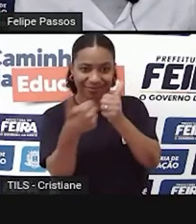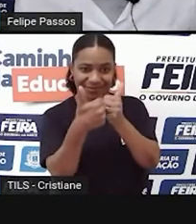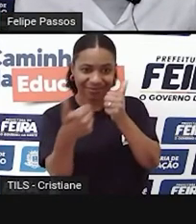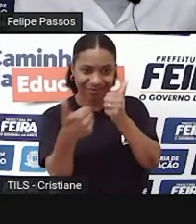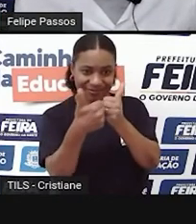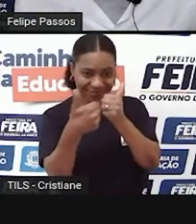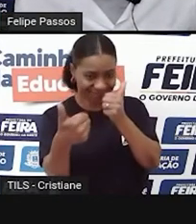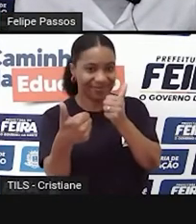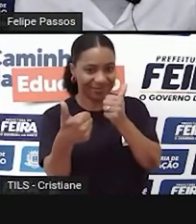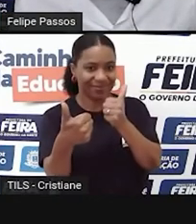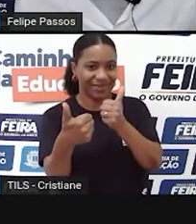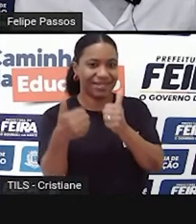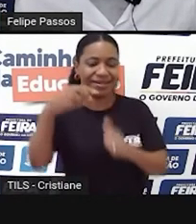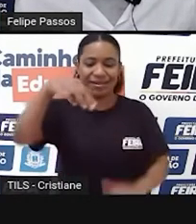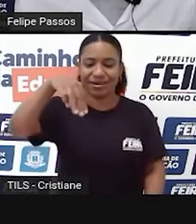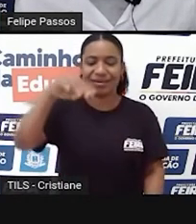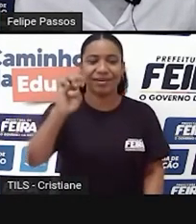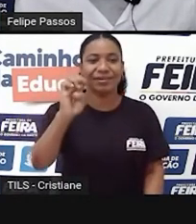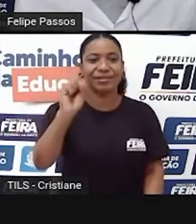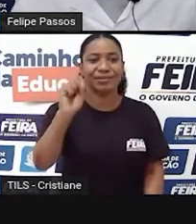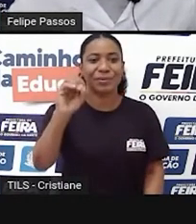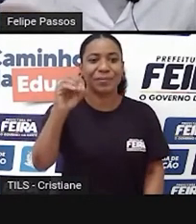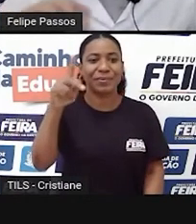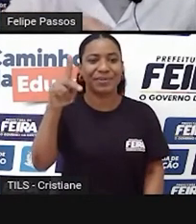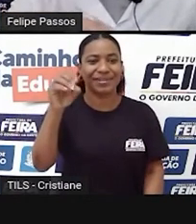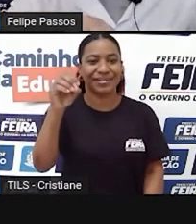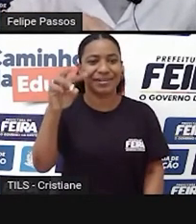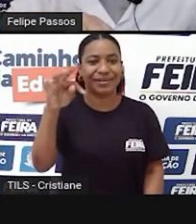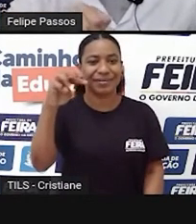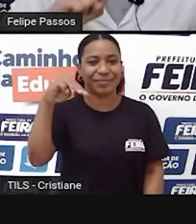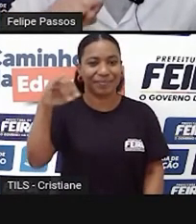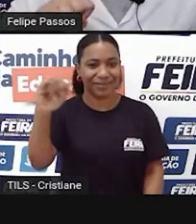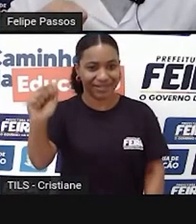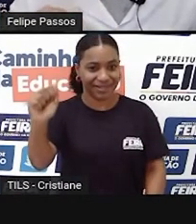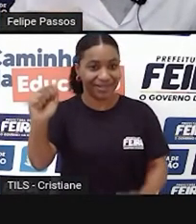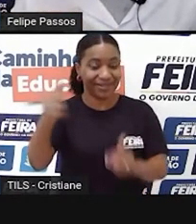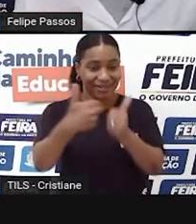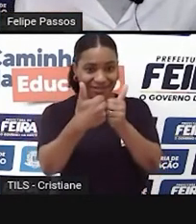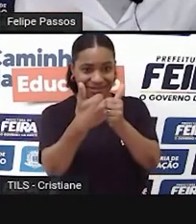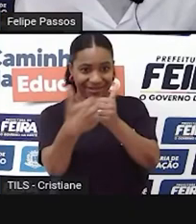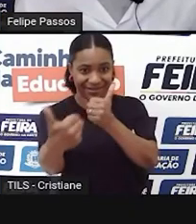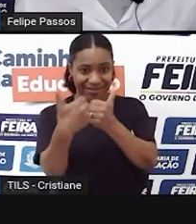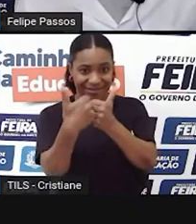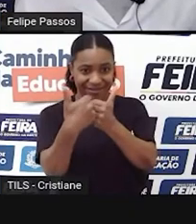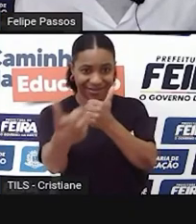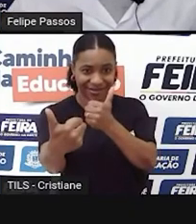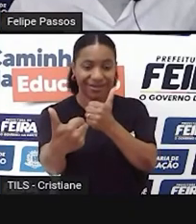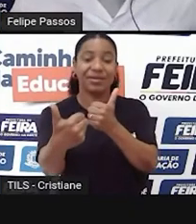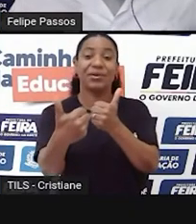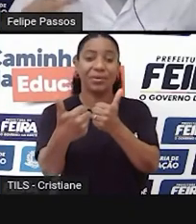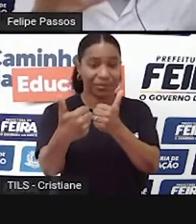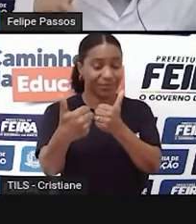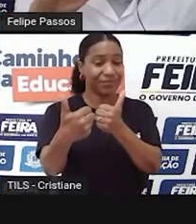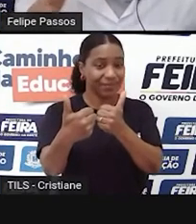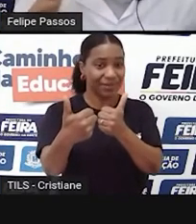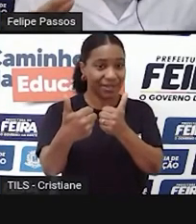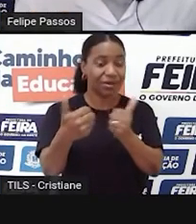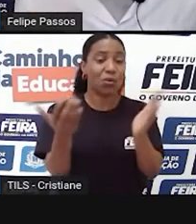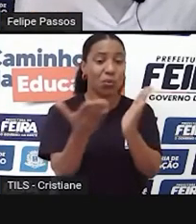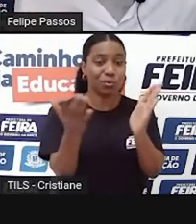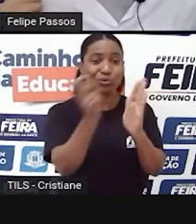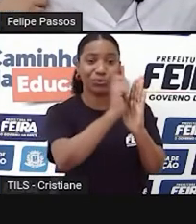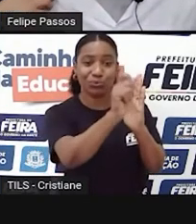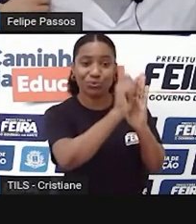usou a maior parte do tempo na humanidade. Mas que hoje, se eu falar para vocês que a gente está se comunicando de certa